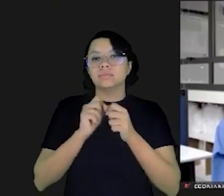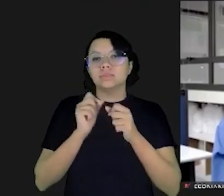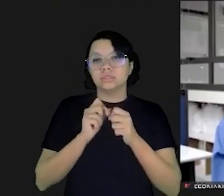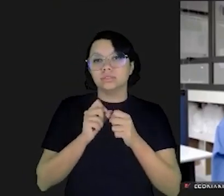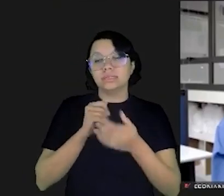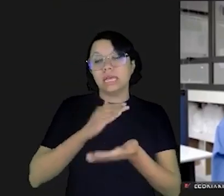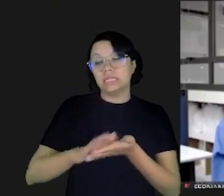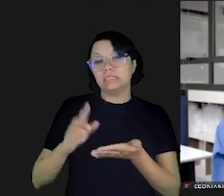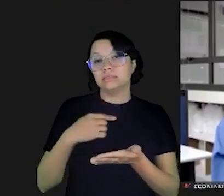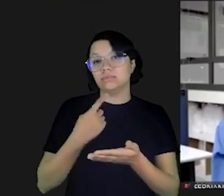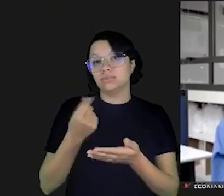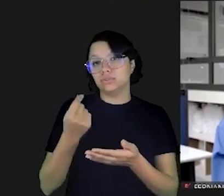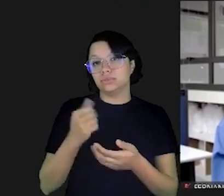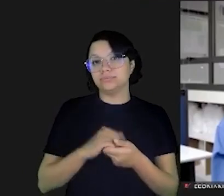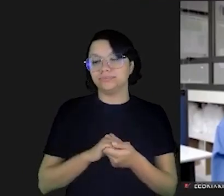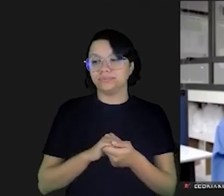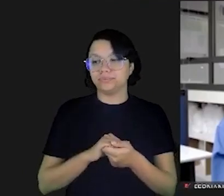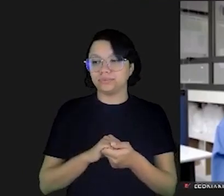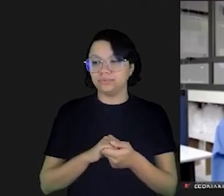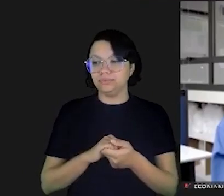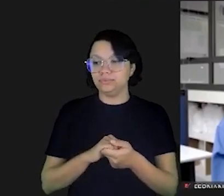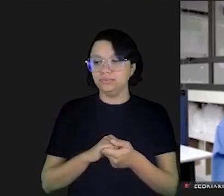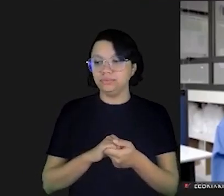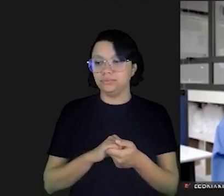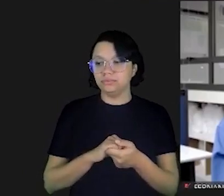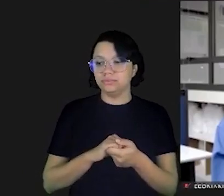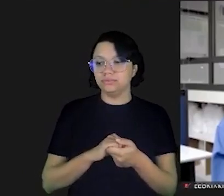como é que a gente tá gastando o nosso dinheiro